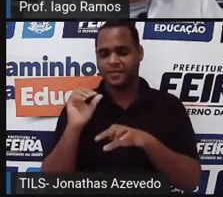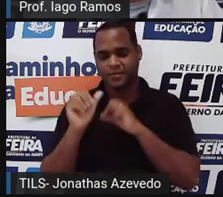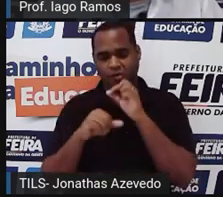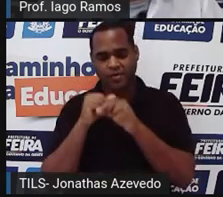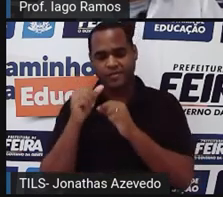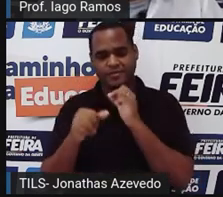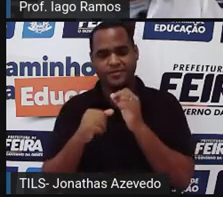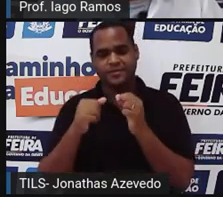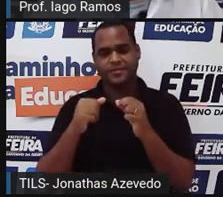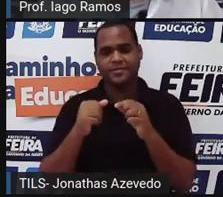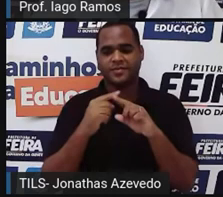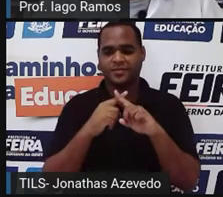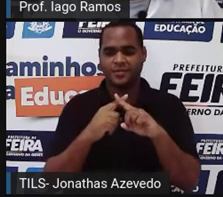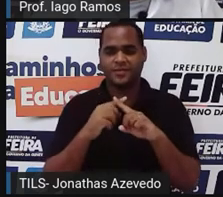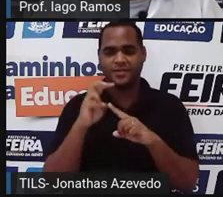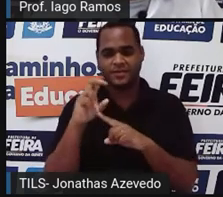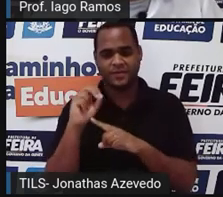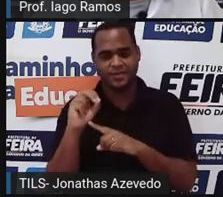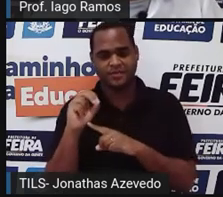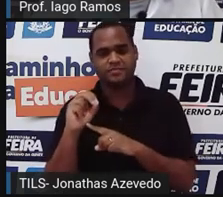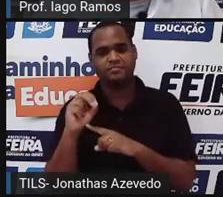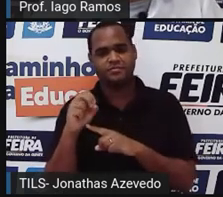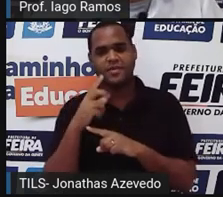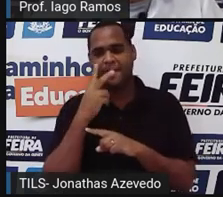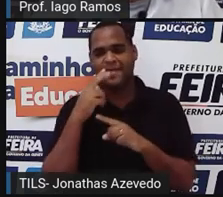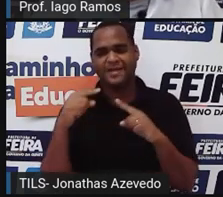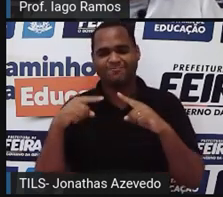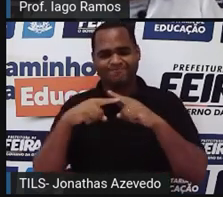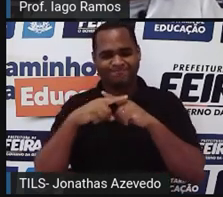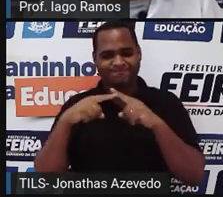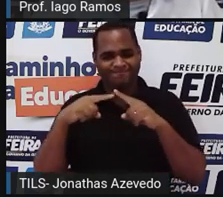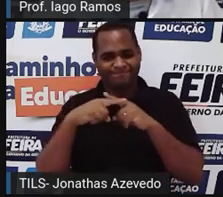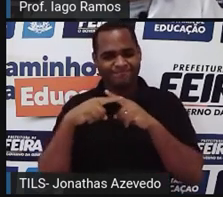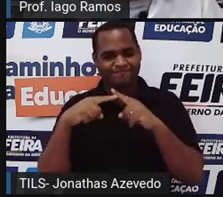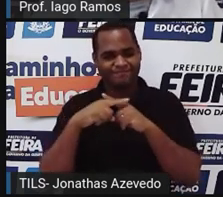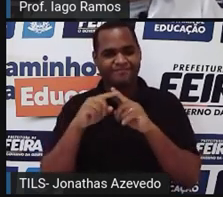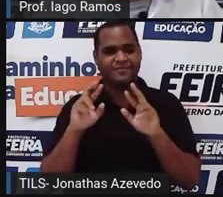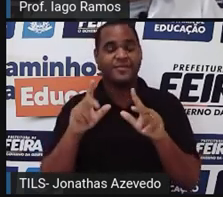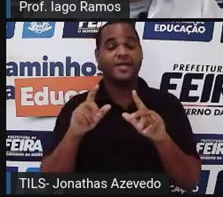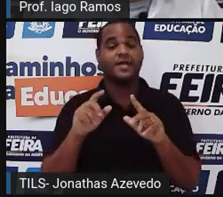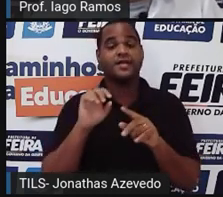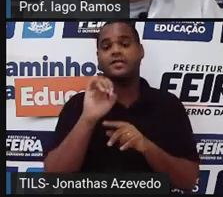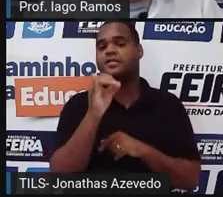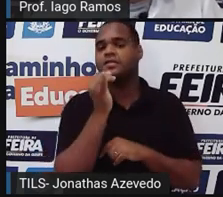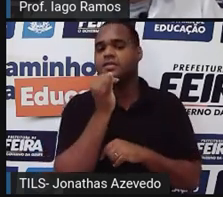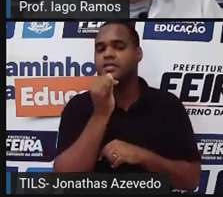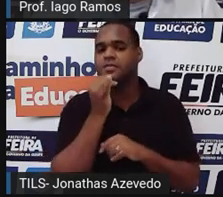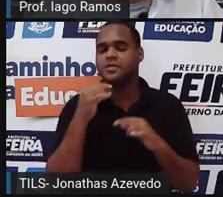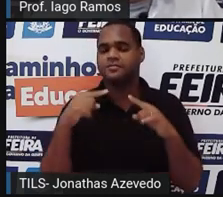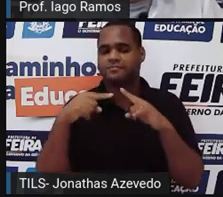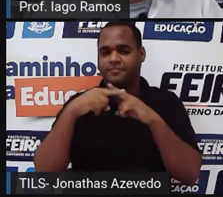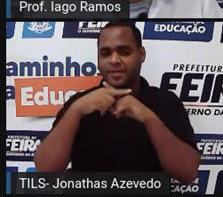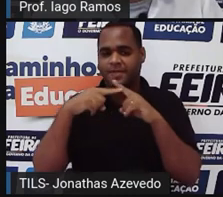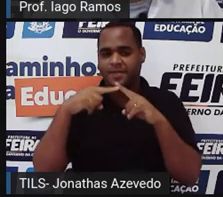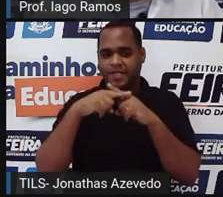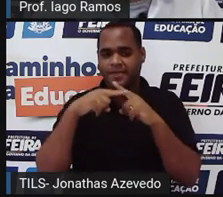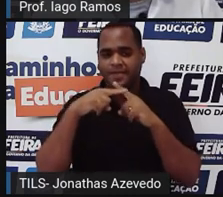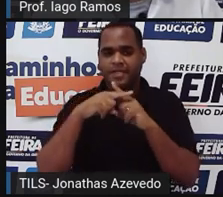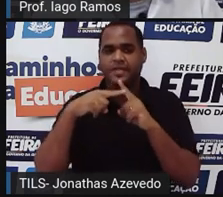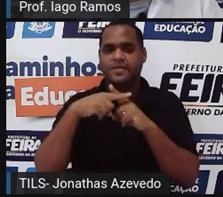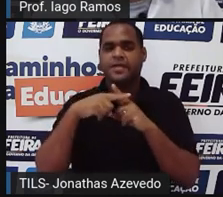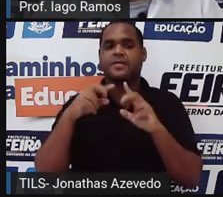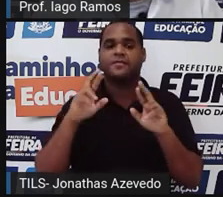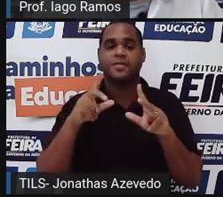50 aqui dessa. A gente chama isso de multiplicação cruzada. Por que cruzada? Porque se eu multiplicar aqui, ó, o de cima pelo de